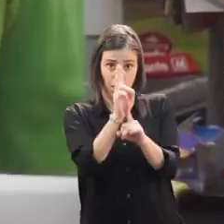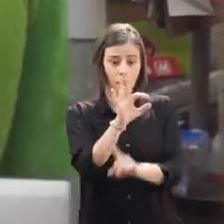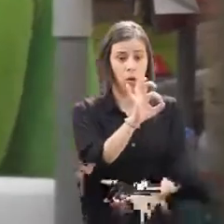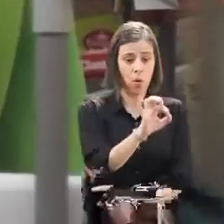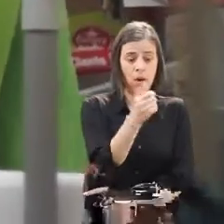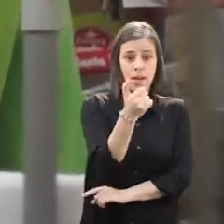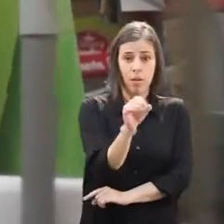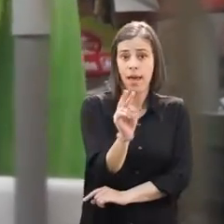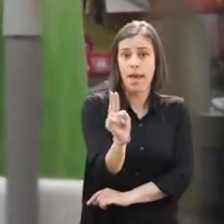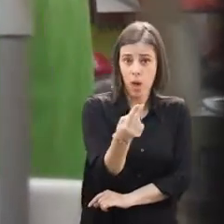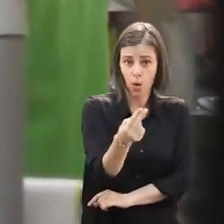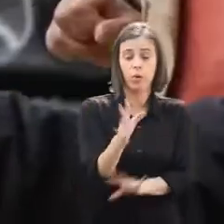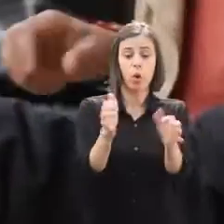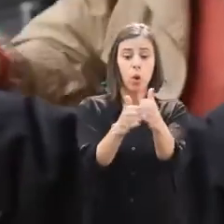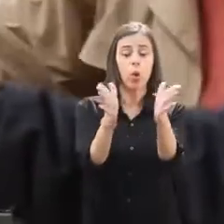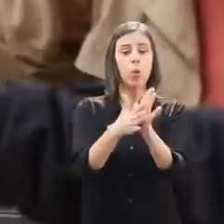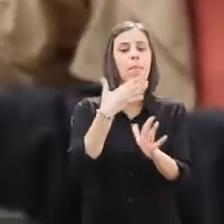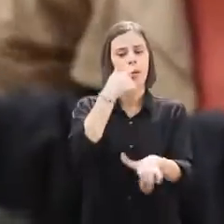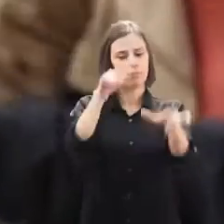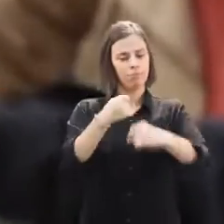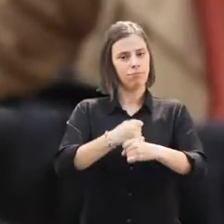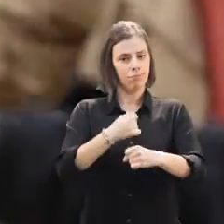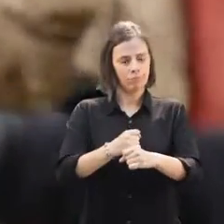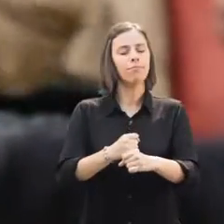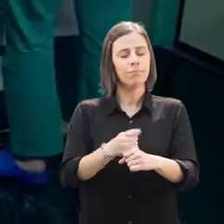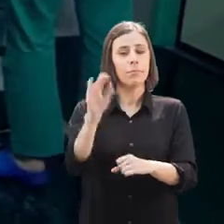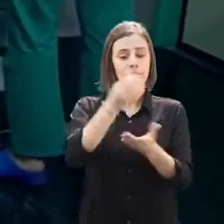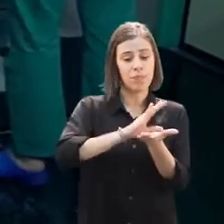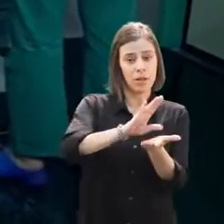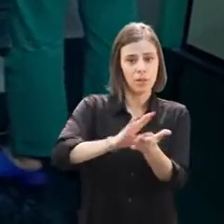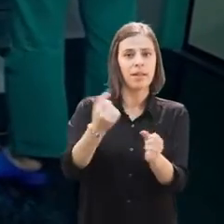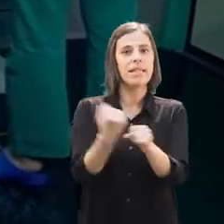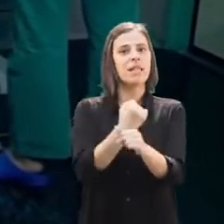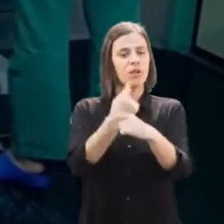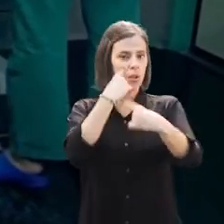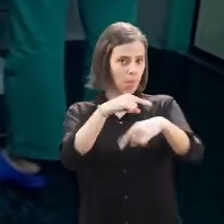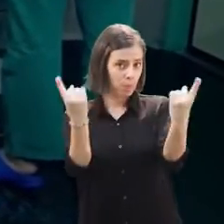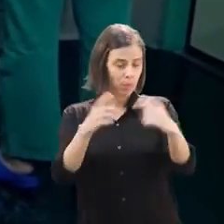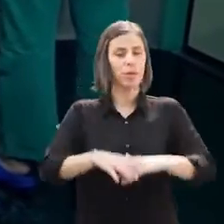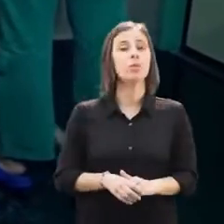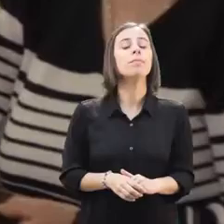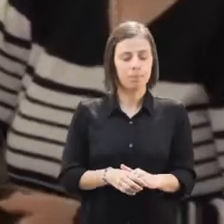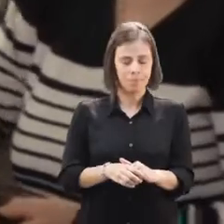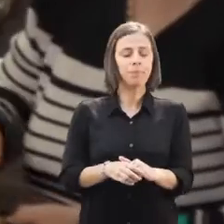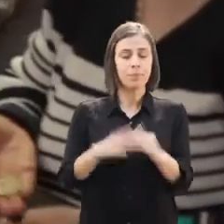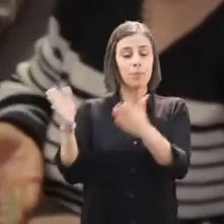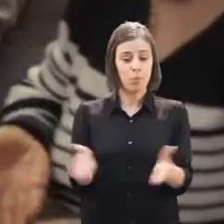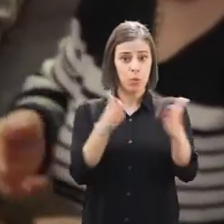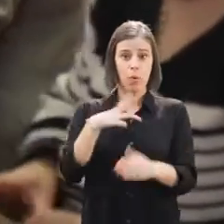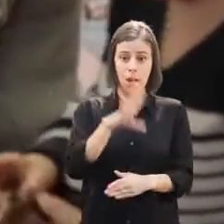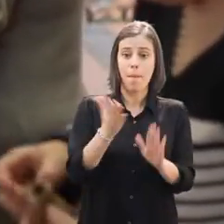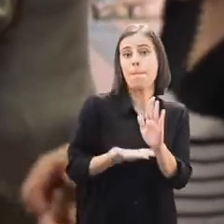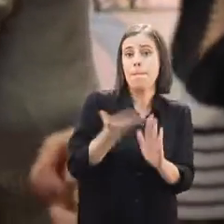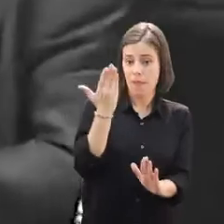para 850 euros. Para todos os trabalhadores, mais financiamento nos serviços públicos. Aumento da